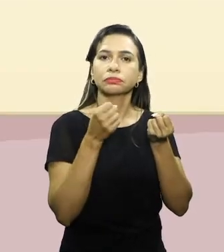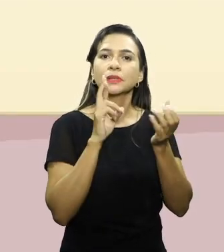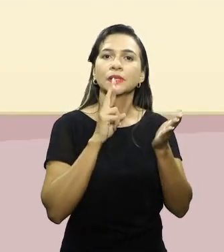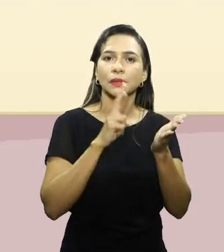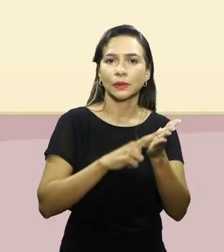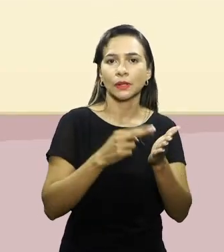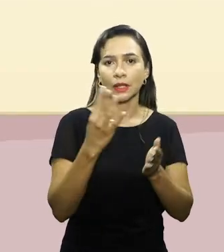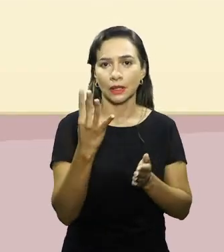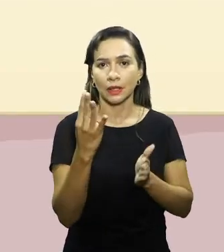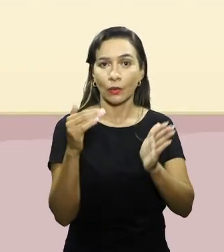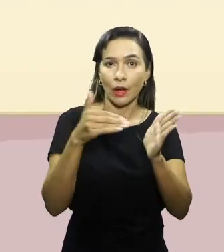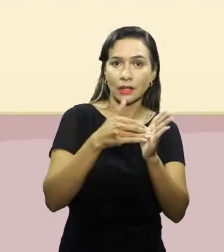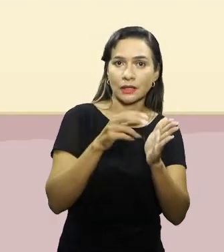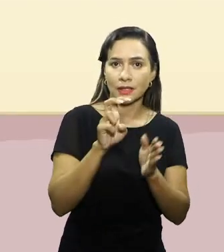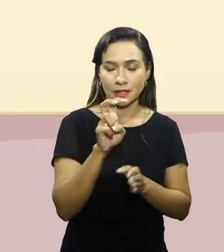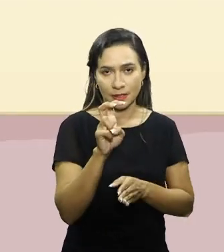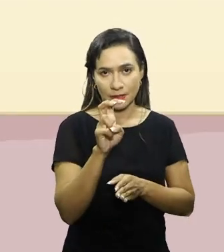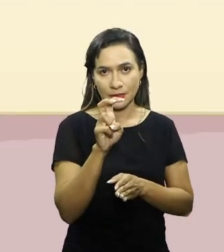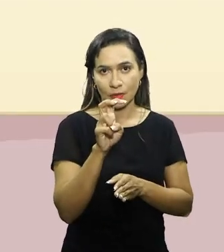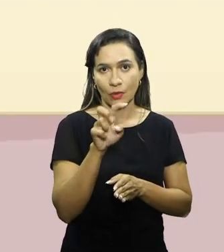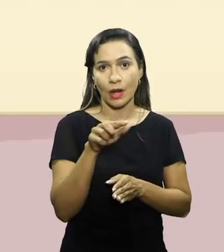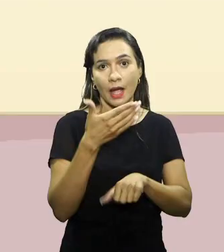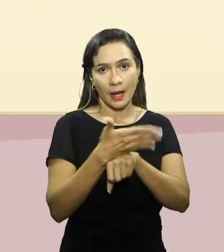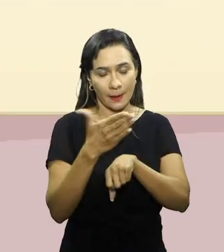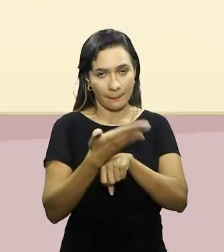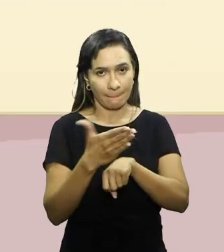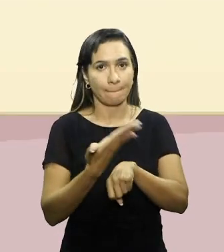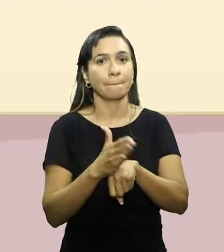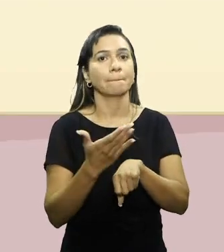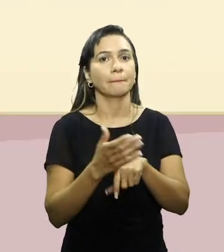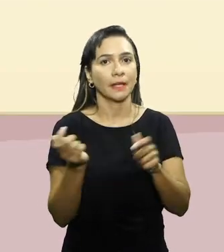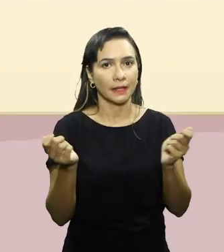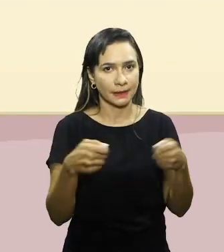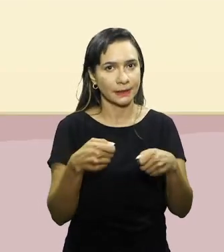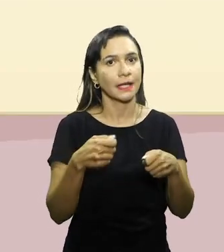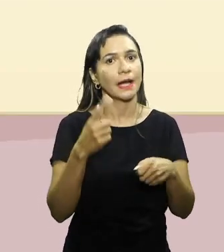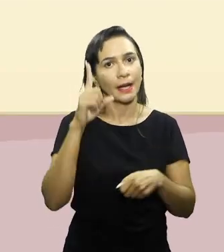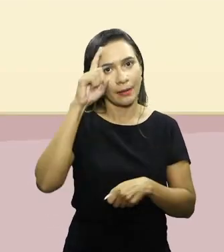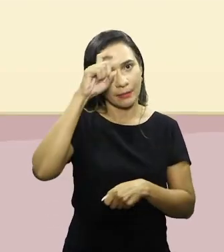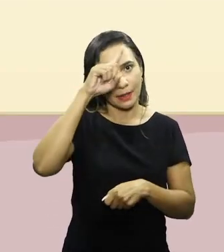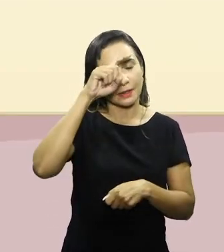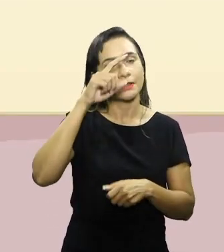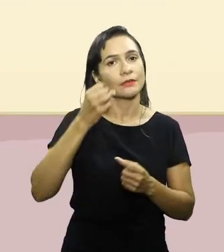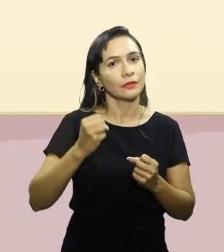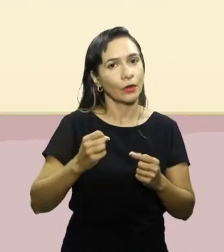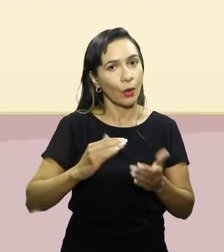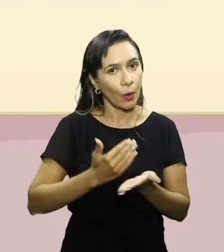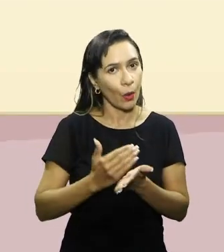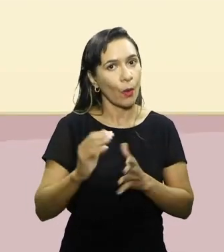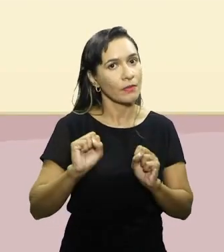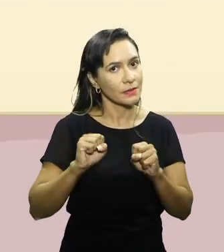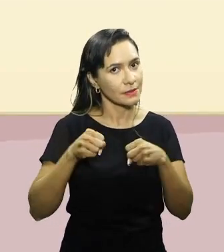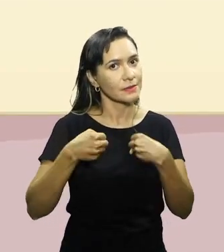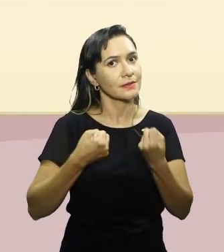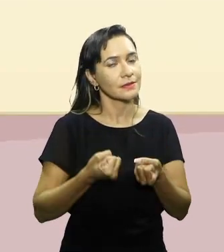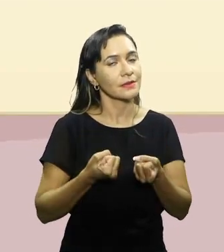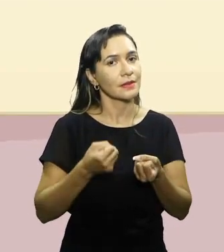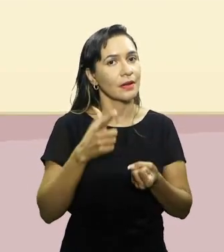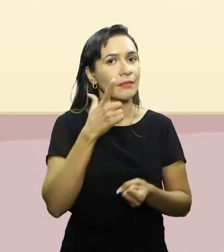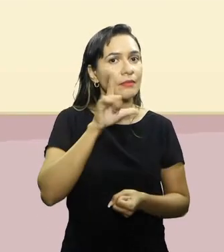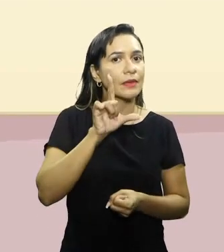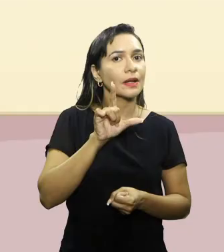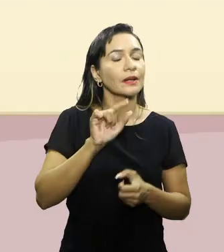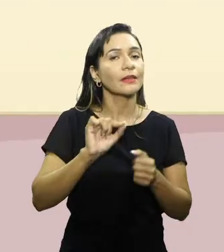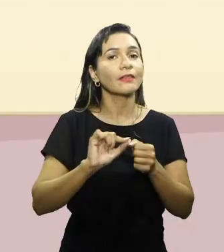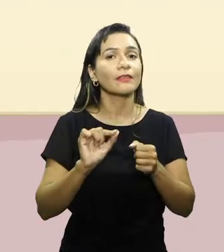faixa de 4 a 5, ou seja, o exercício já pode ter uma intensidade um pouco difícil, difícil, certo? Para que ele possa ir